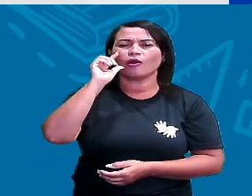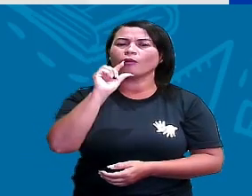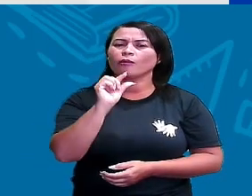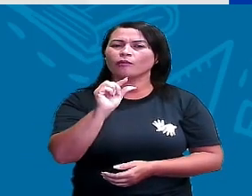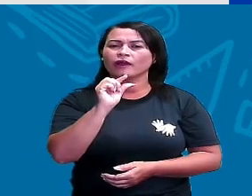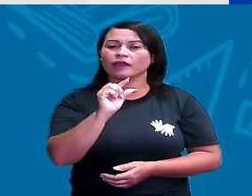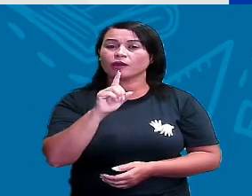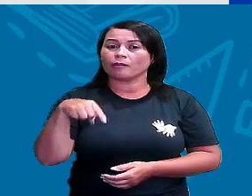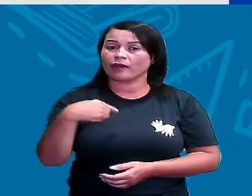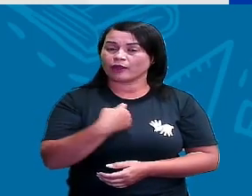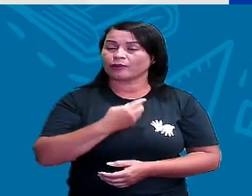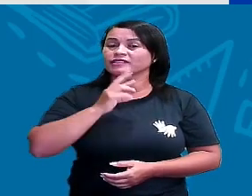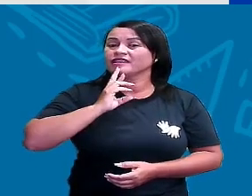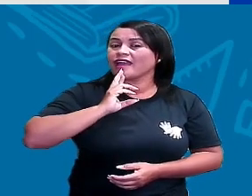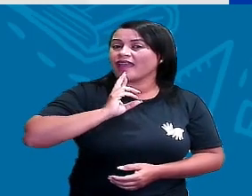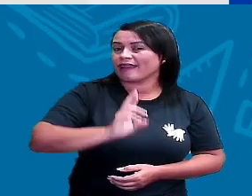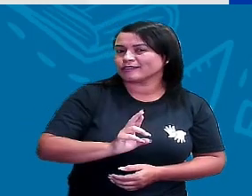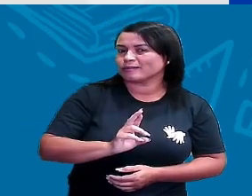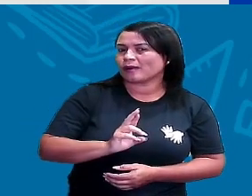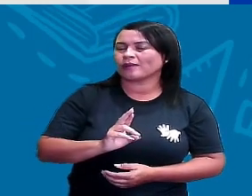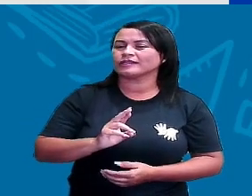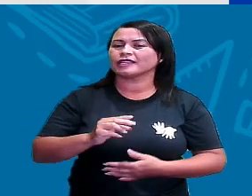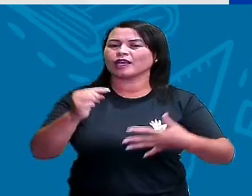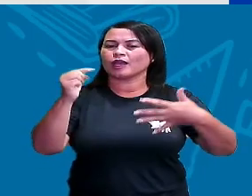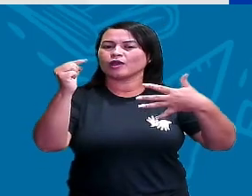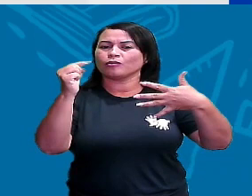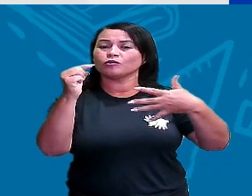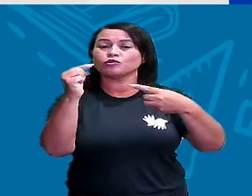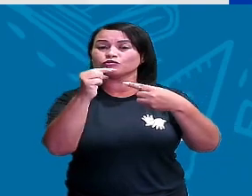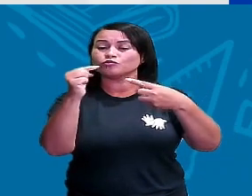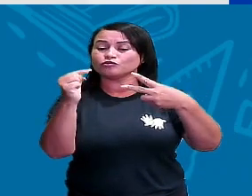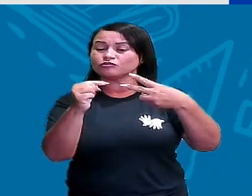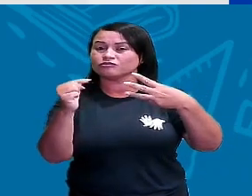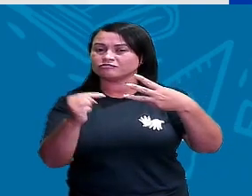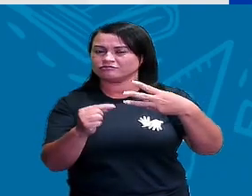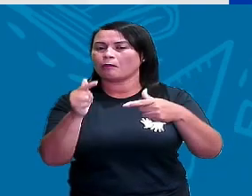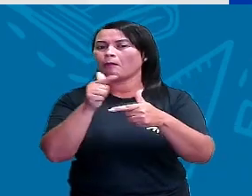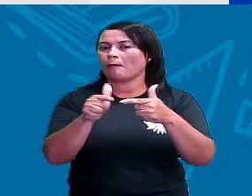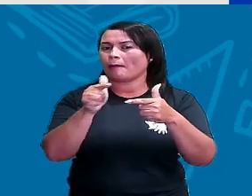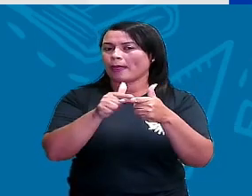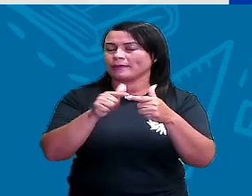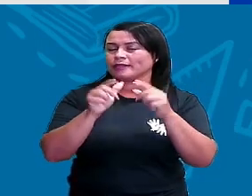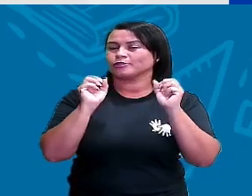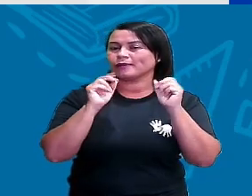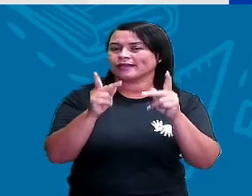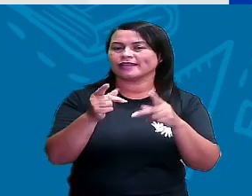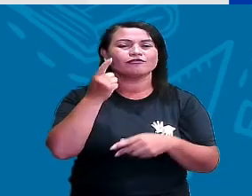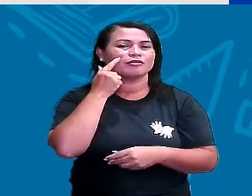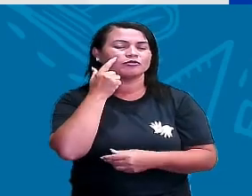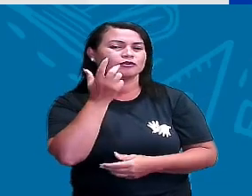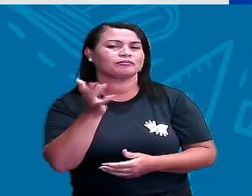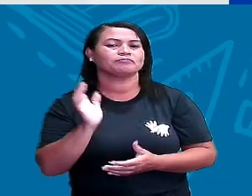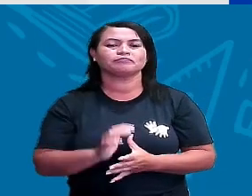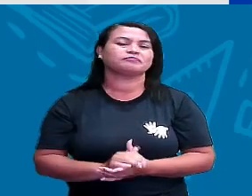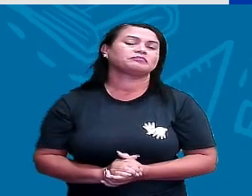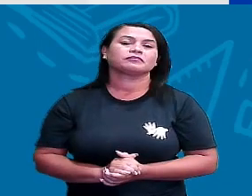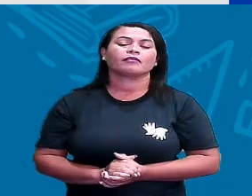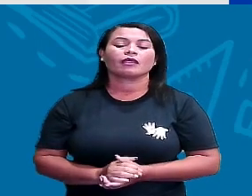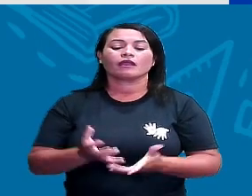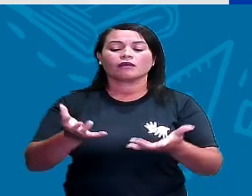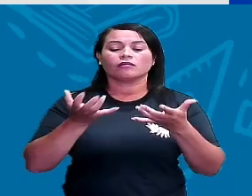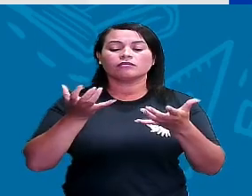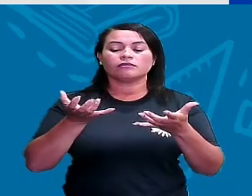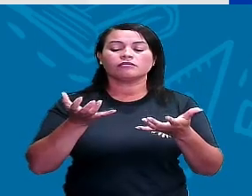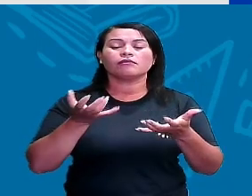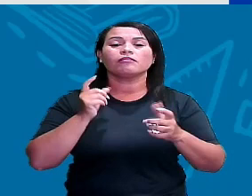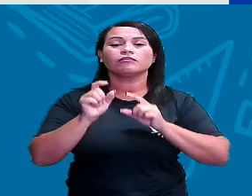para poder a gente responder esses três probleminhas, ok? Então presta bem atenção. Eu quero trazer